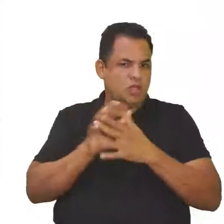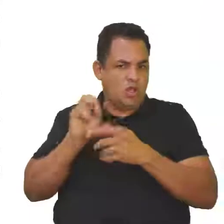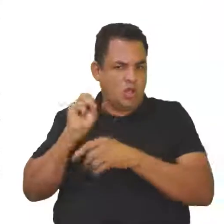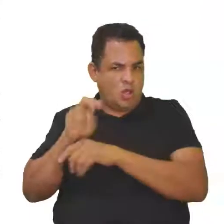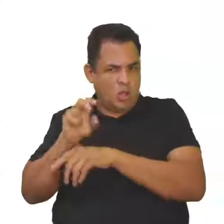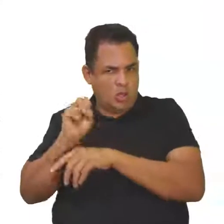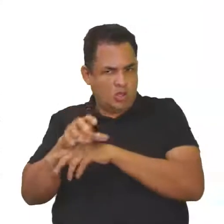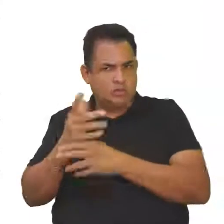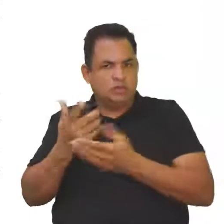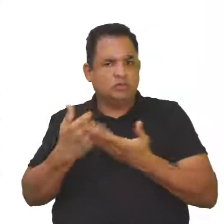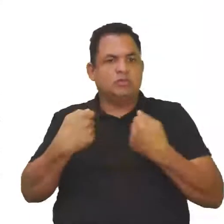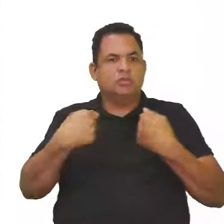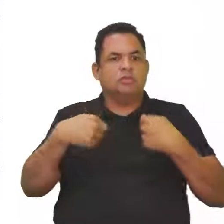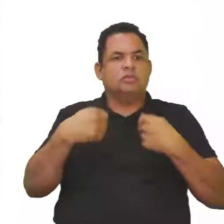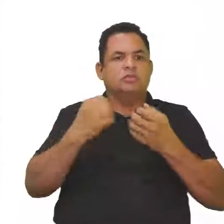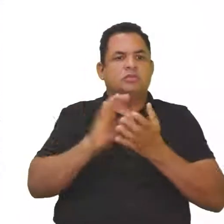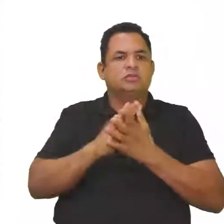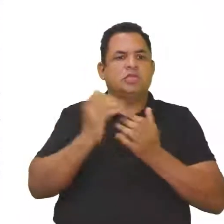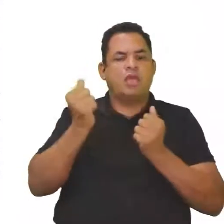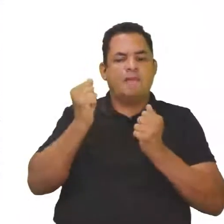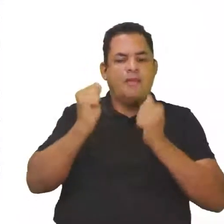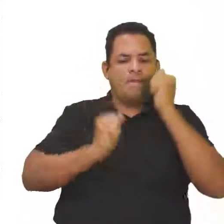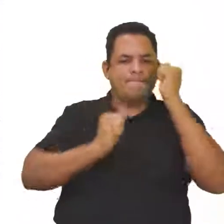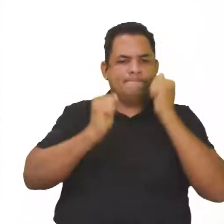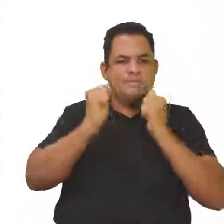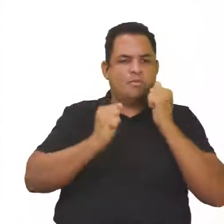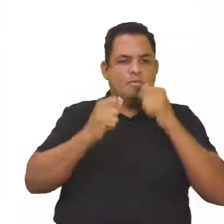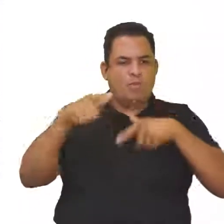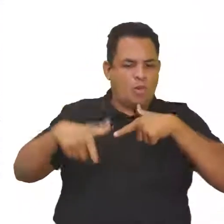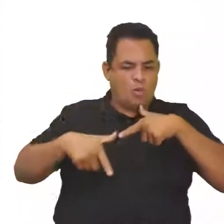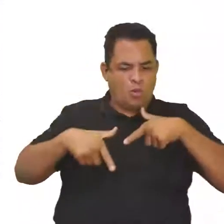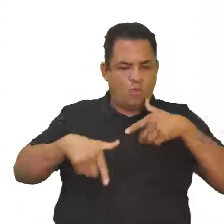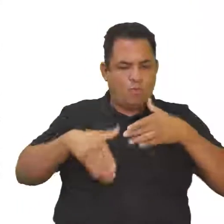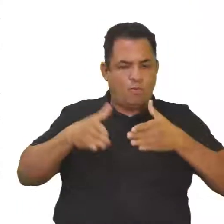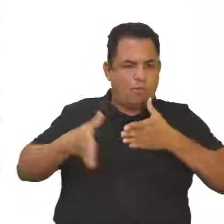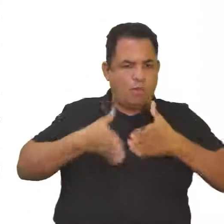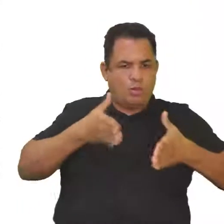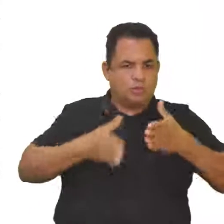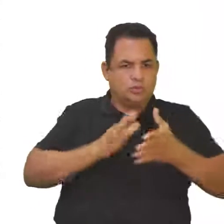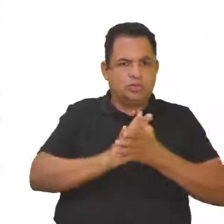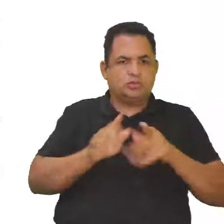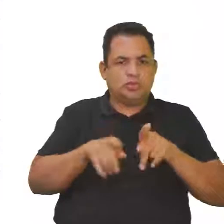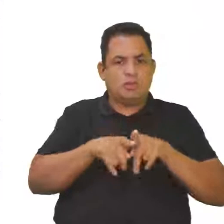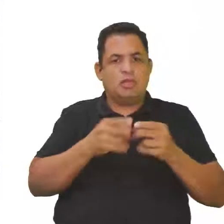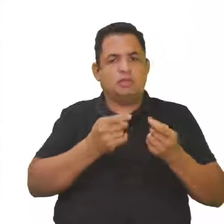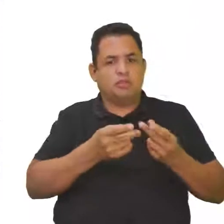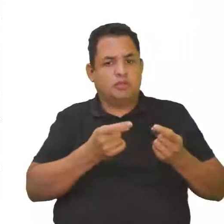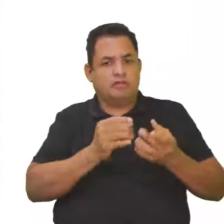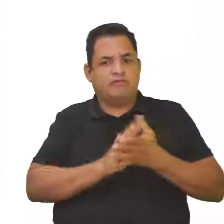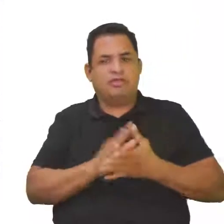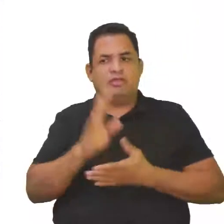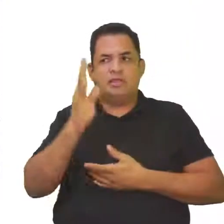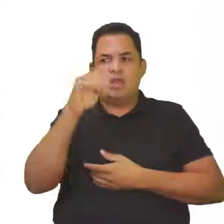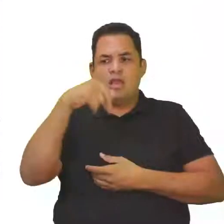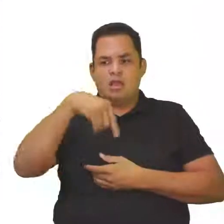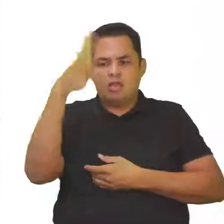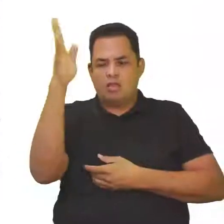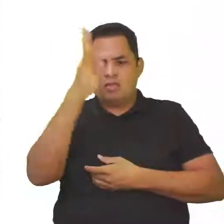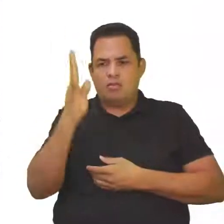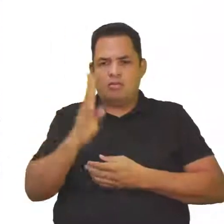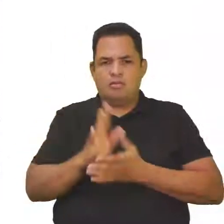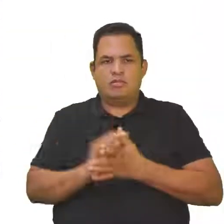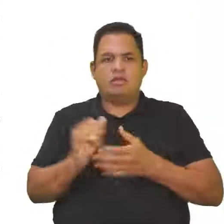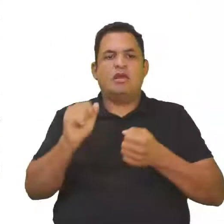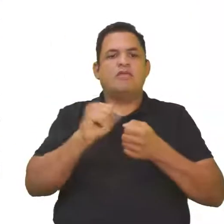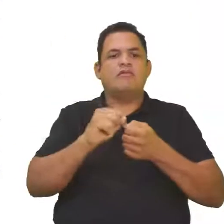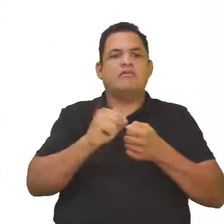é condição para sua produção e comercialização no território nacional e deve ser realizado no